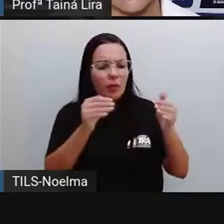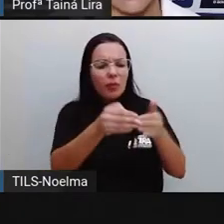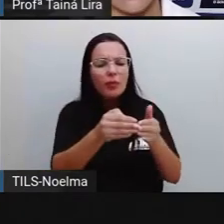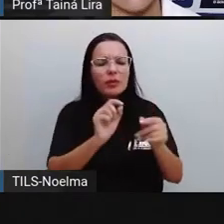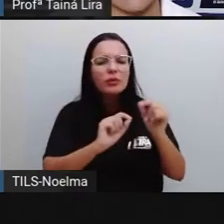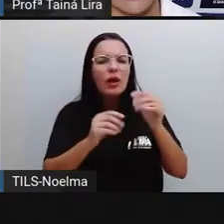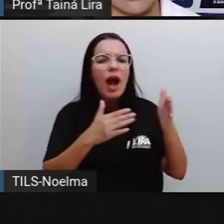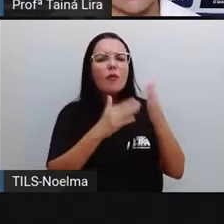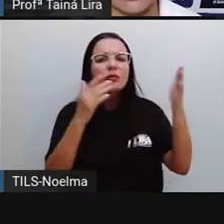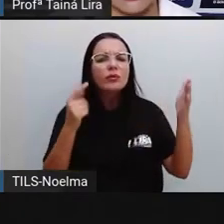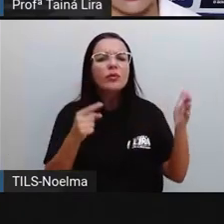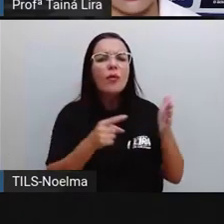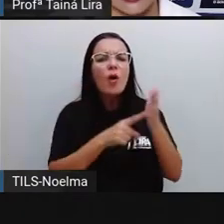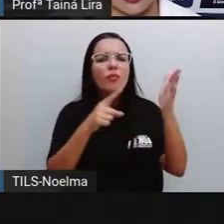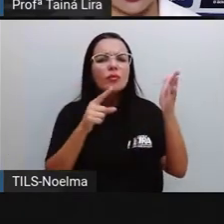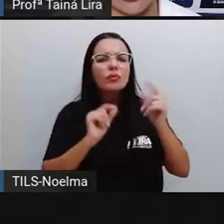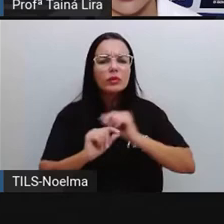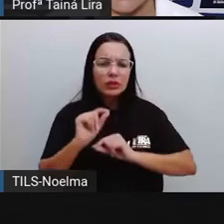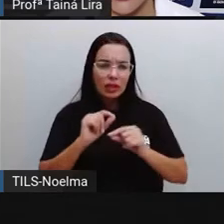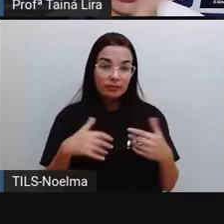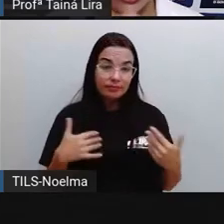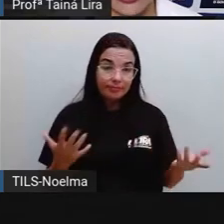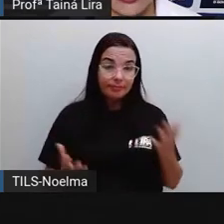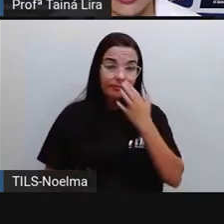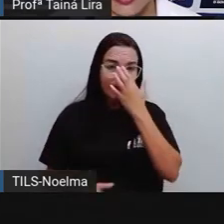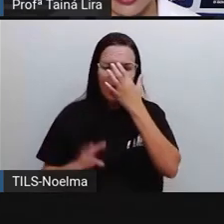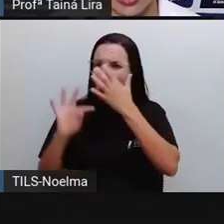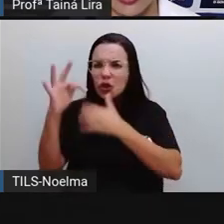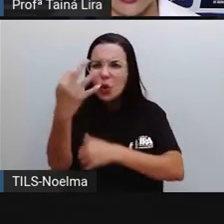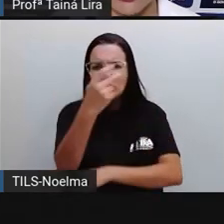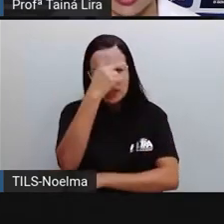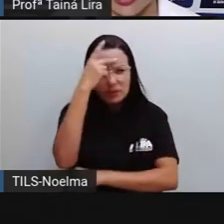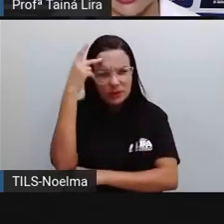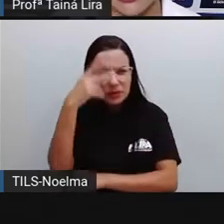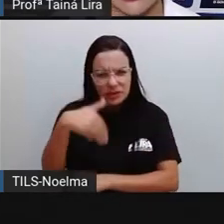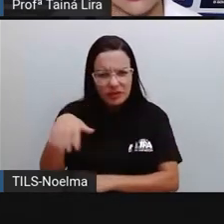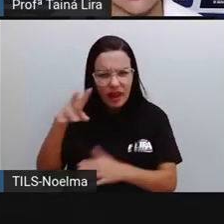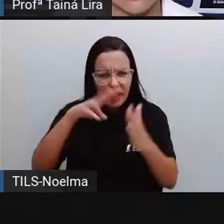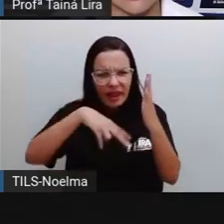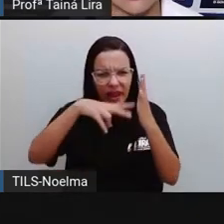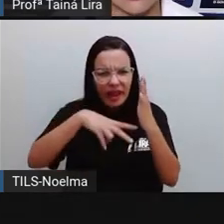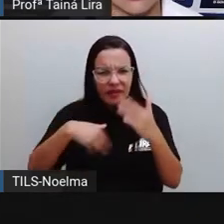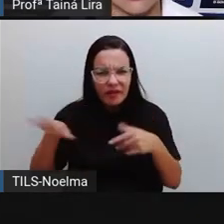Será que esse texto é para todas as pessoas que vão ler?